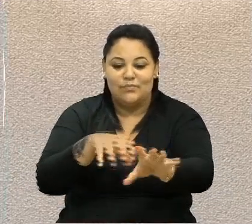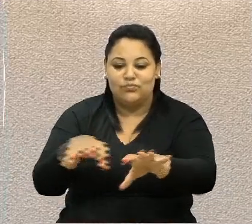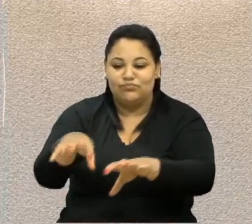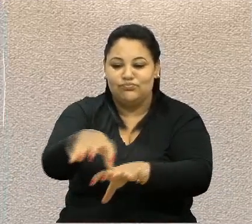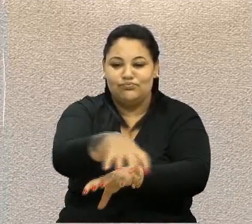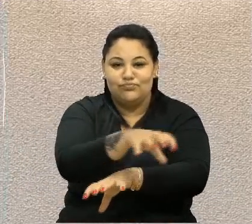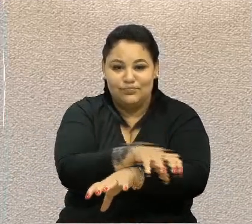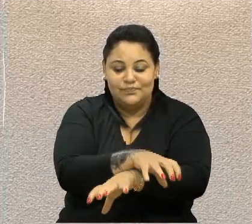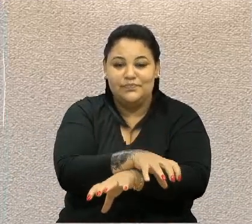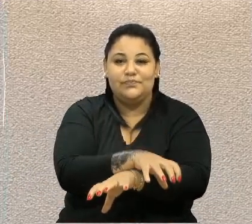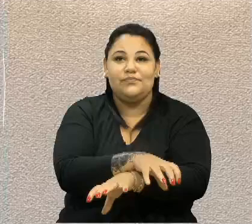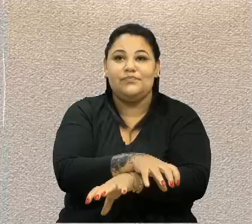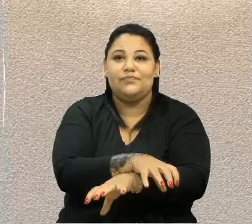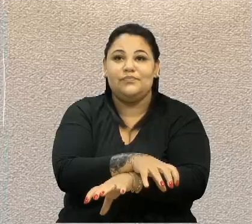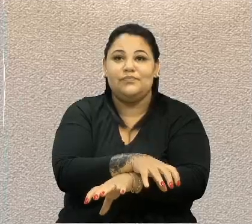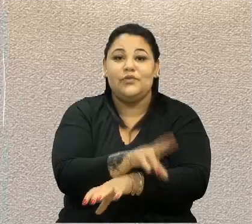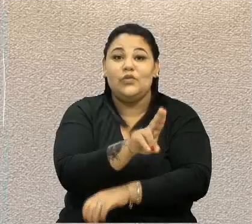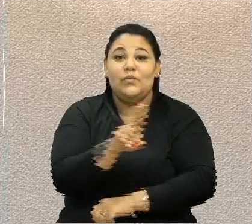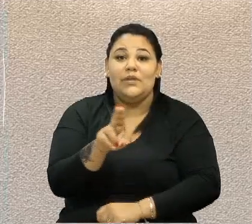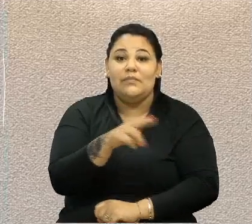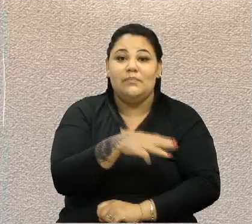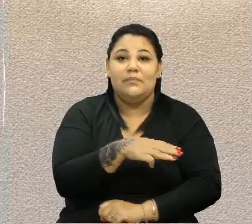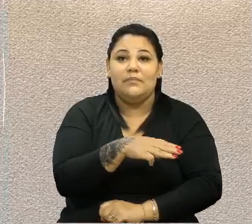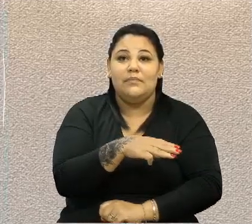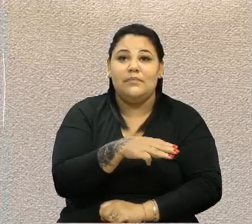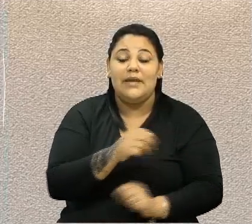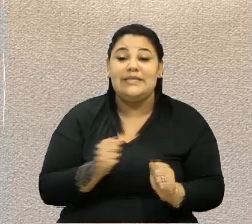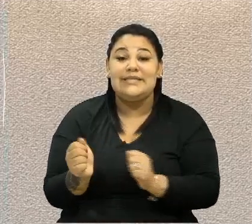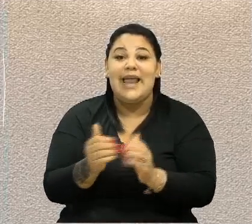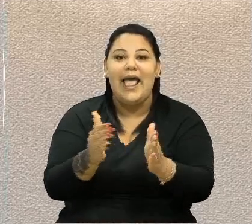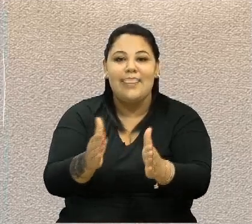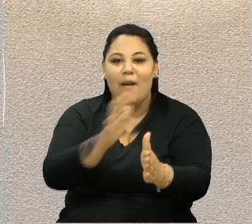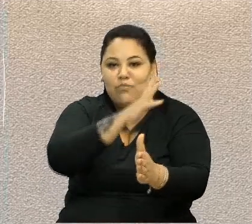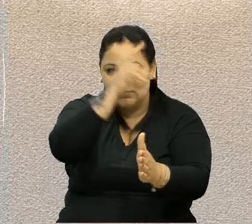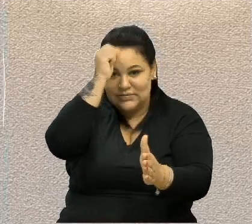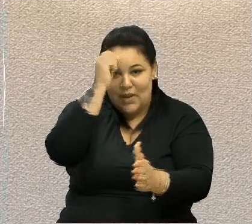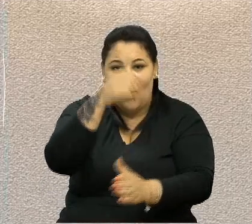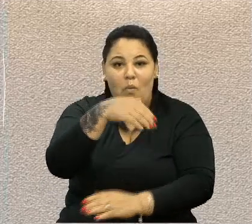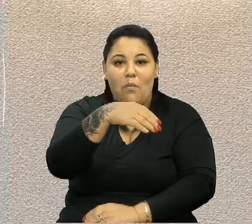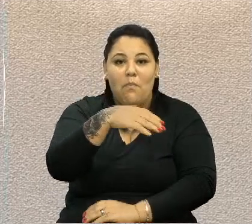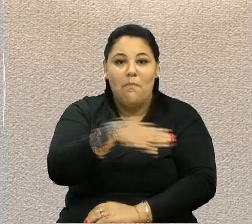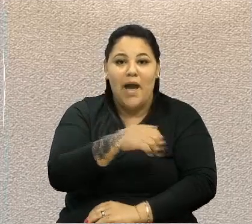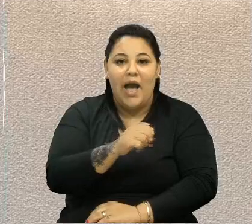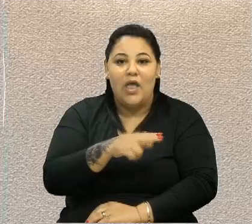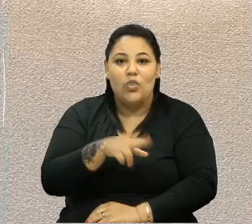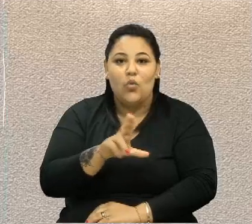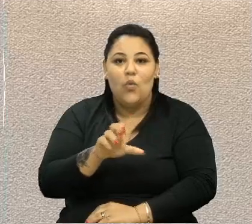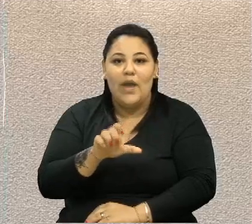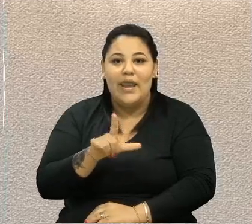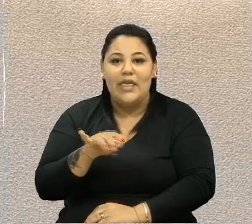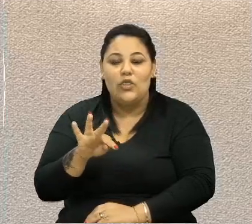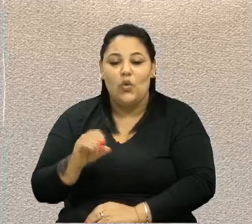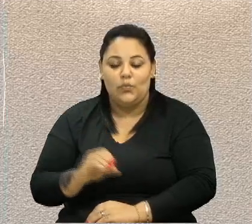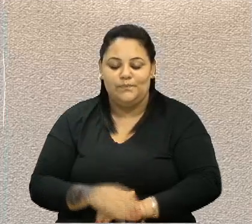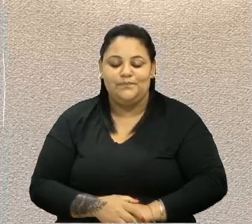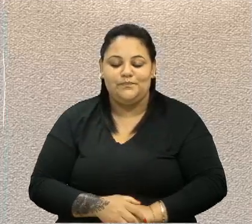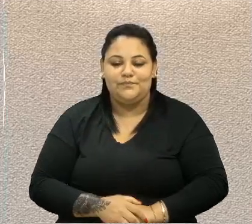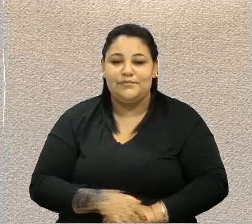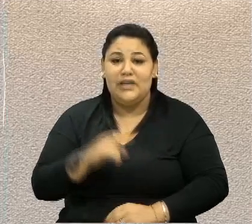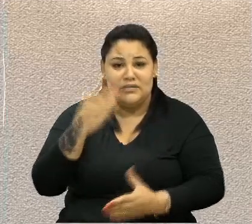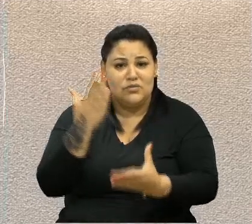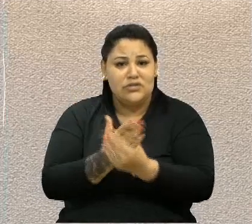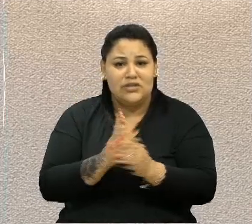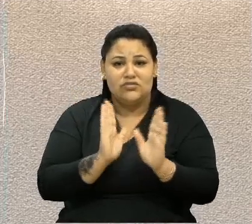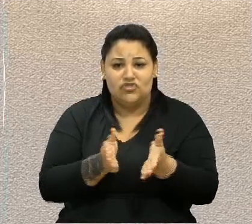Santa Lúcia do Piauí, com o nome de Estrada Municipal Manoelito Carlos Savaris. O processo vem